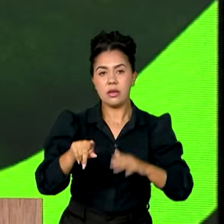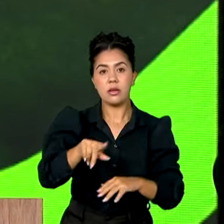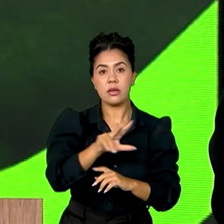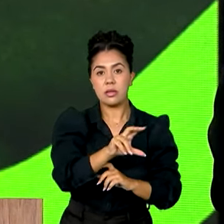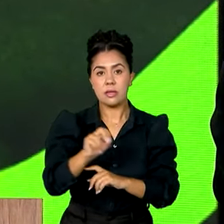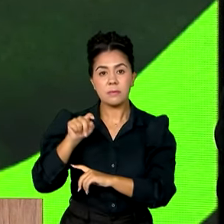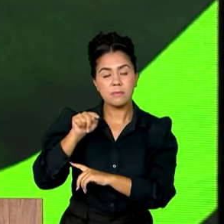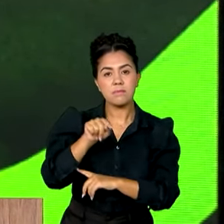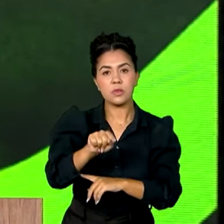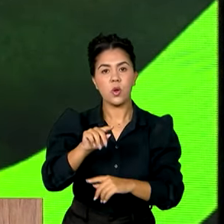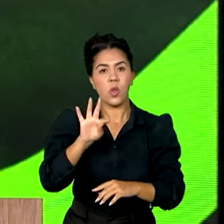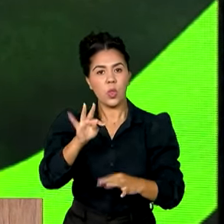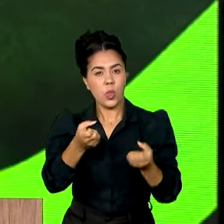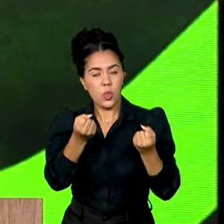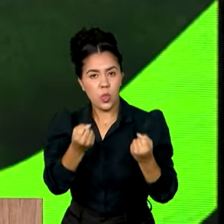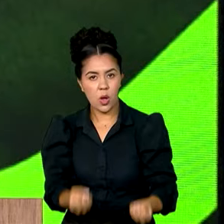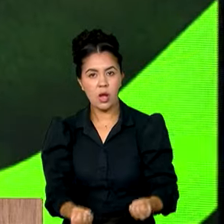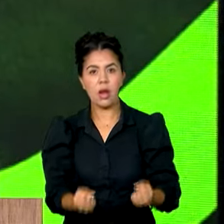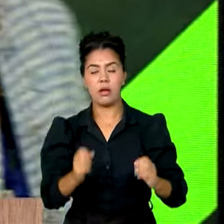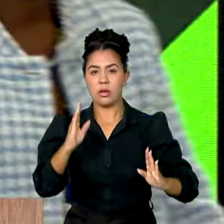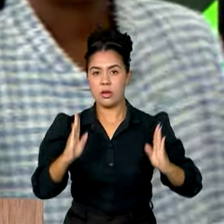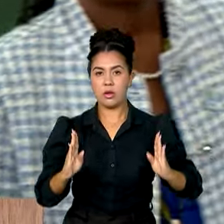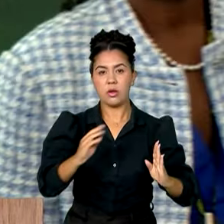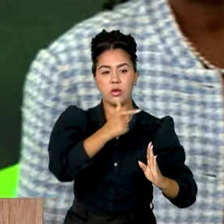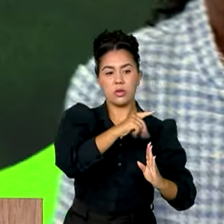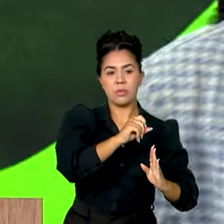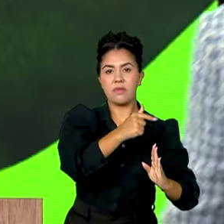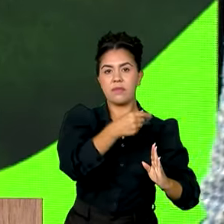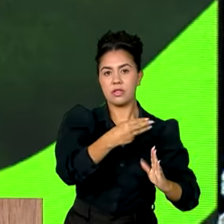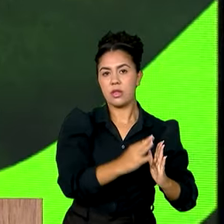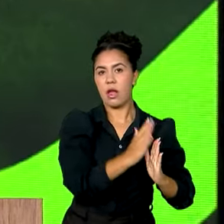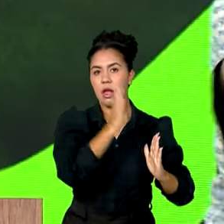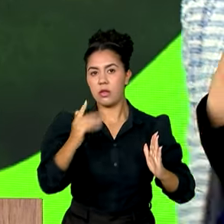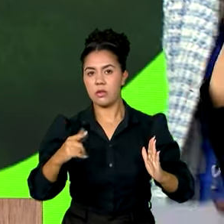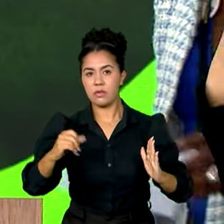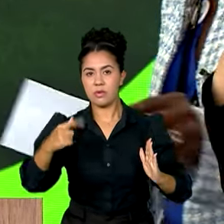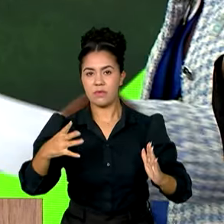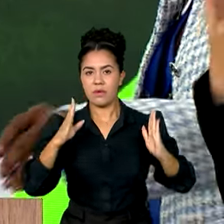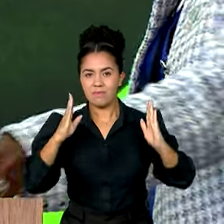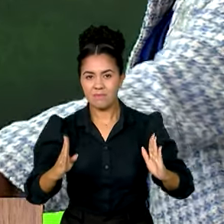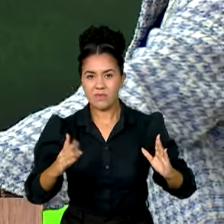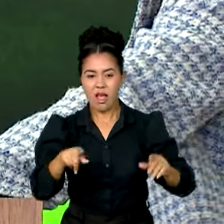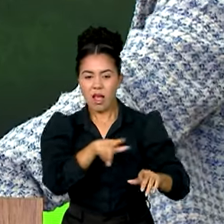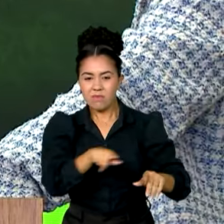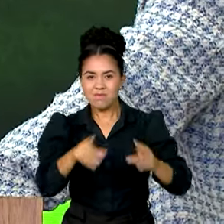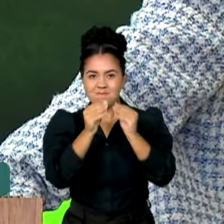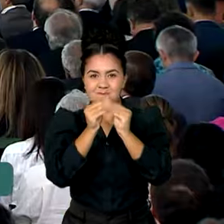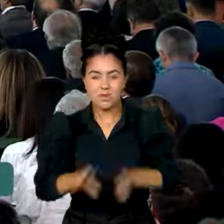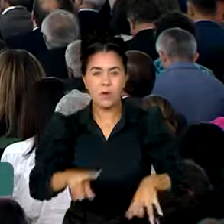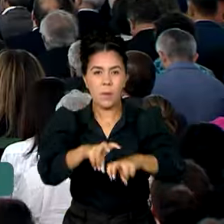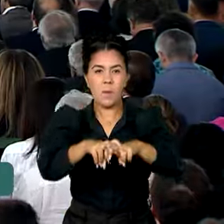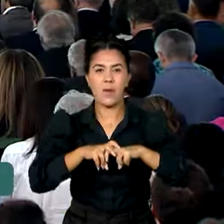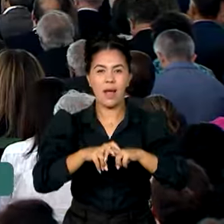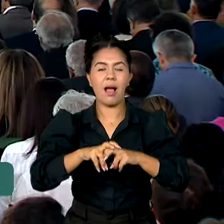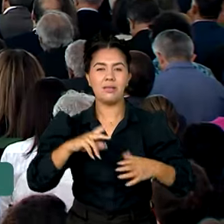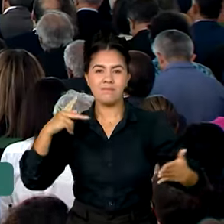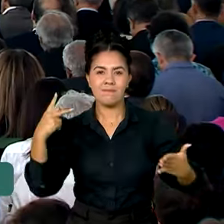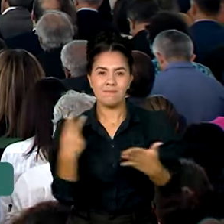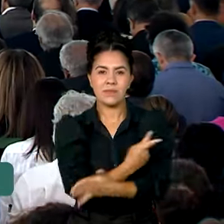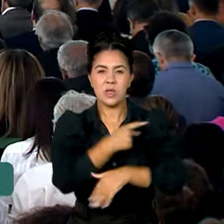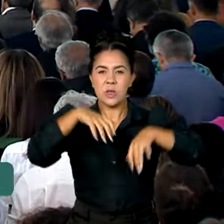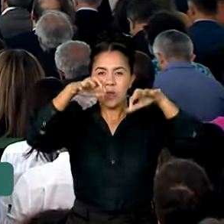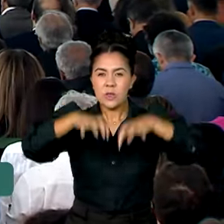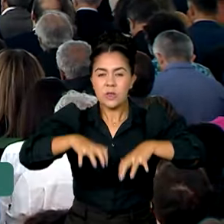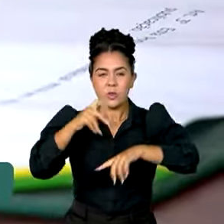safras de 23 e 24, devido a secas exigentes na região sul. Outro destaque